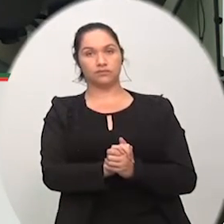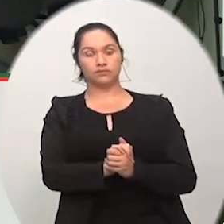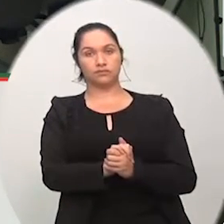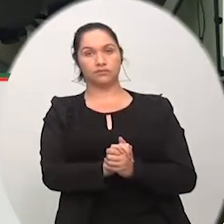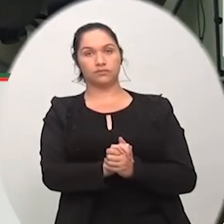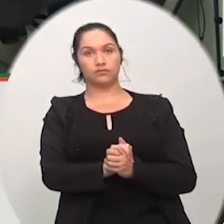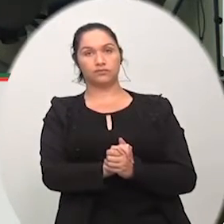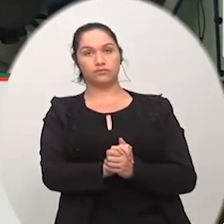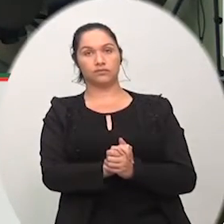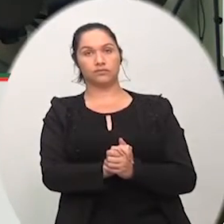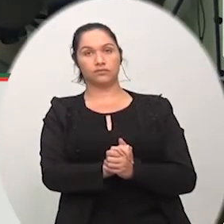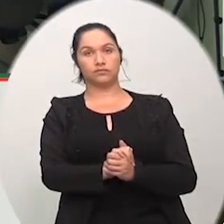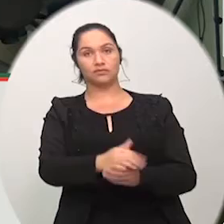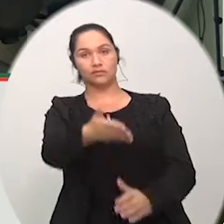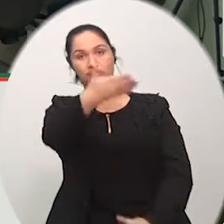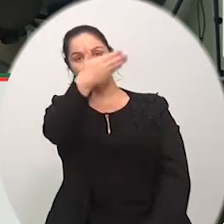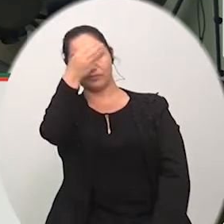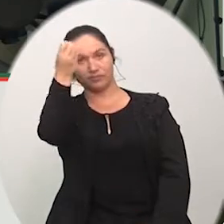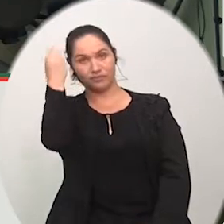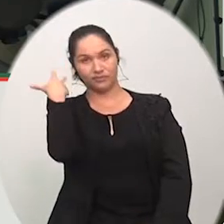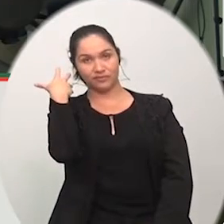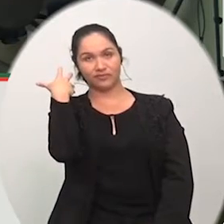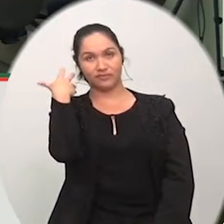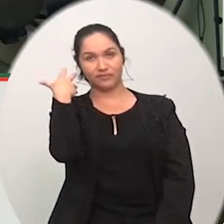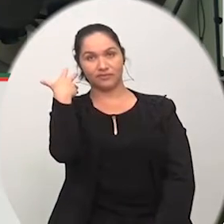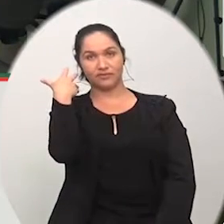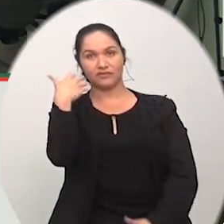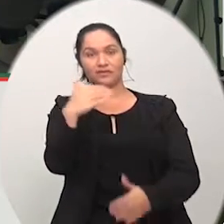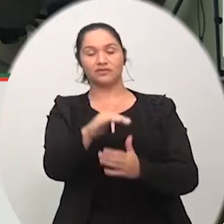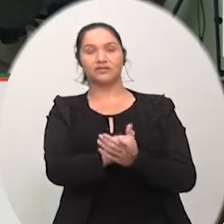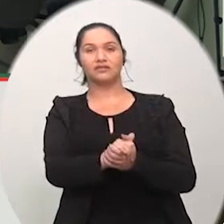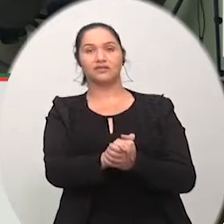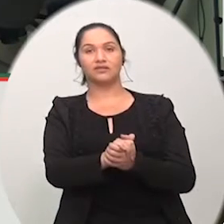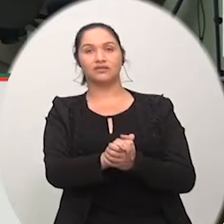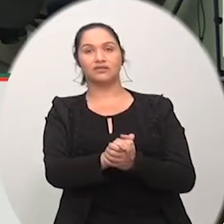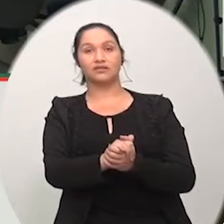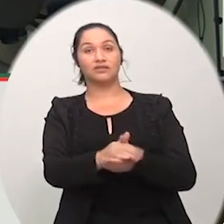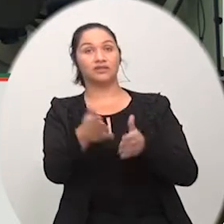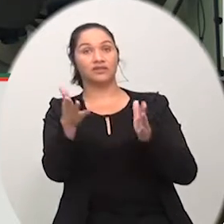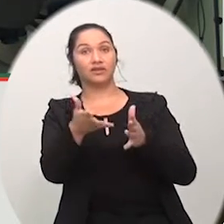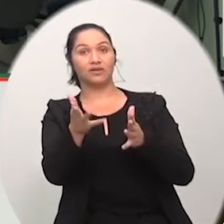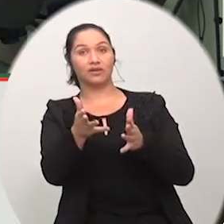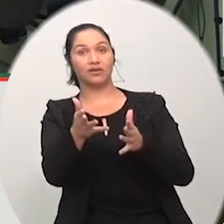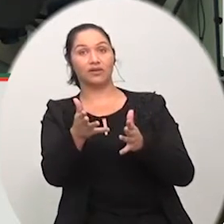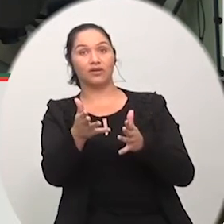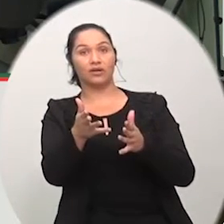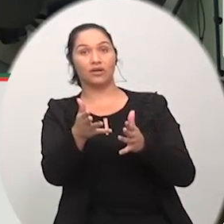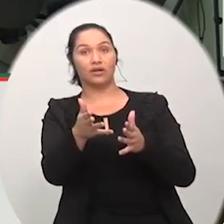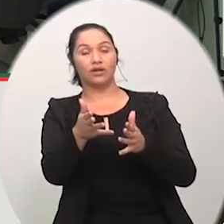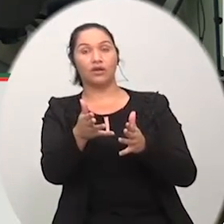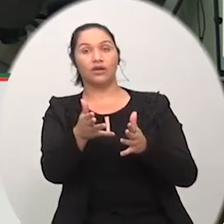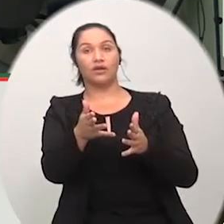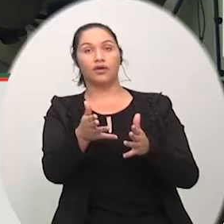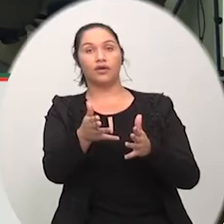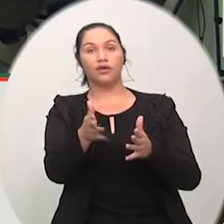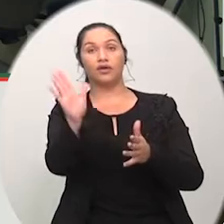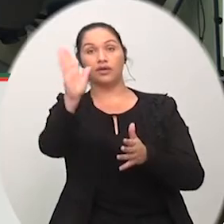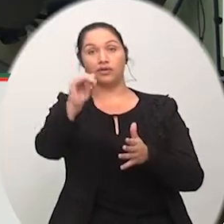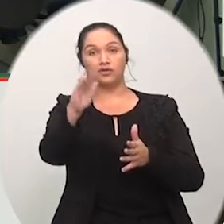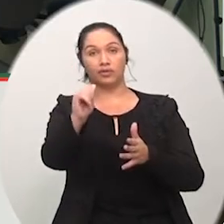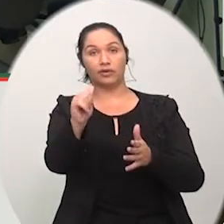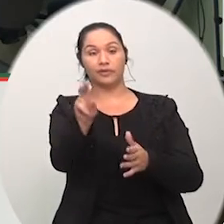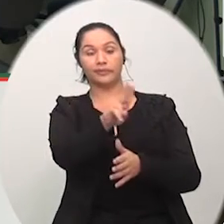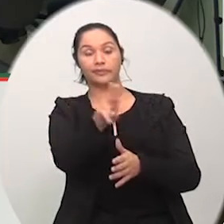É, me esqueci que agora apareceu a Ângela Rey, tem o seguimento por ordem alfabética. Senhor presidente, senhores vereadores, senhoras vereadoras.